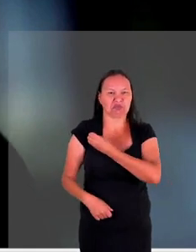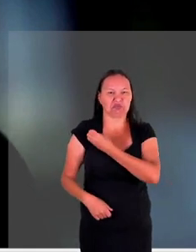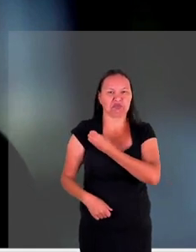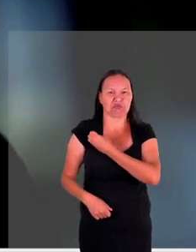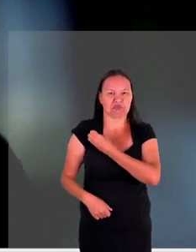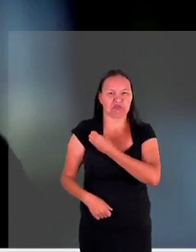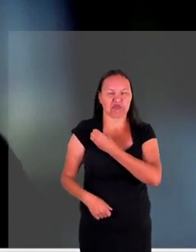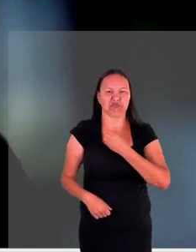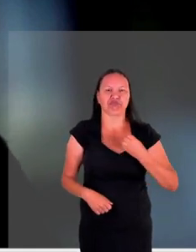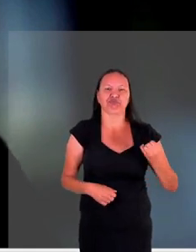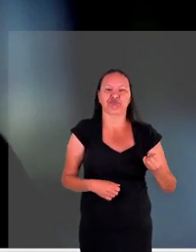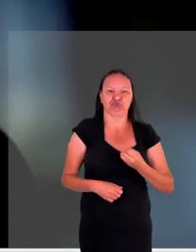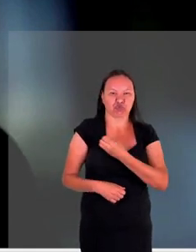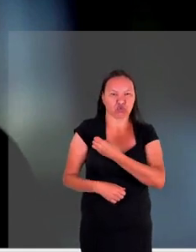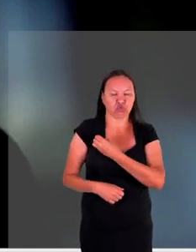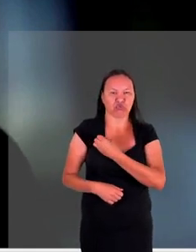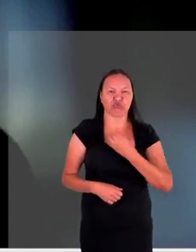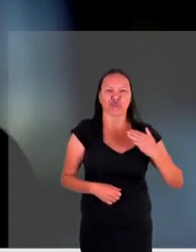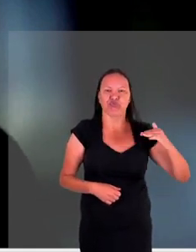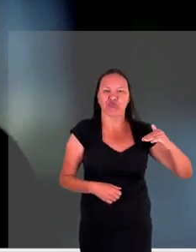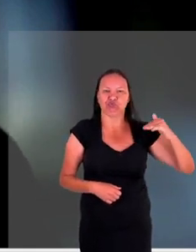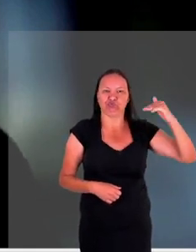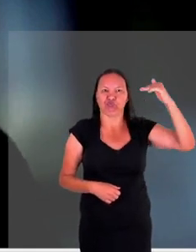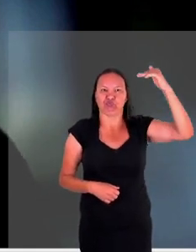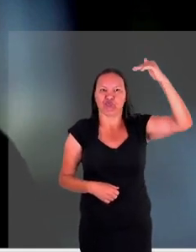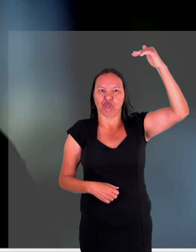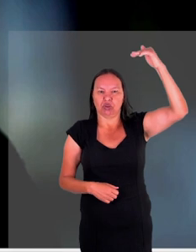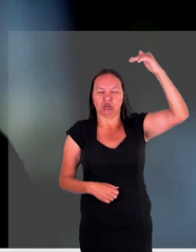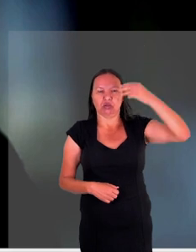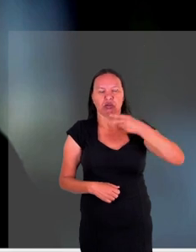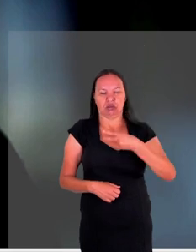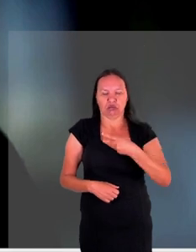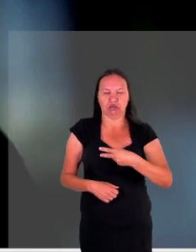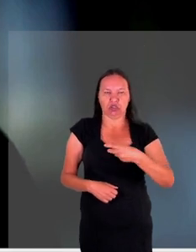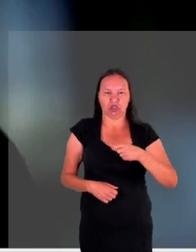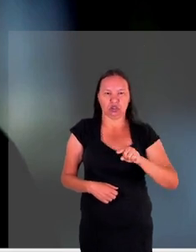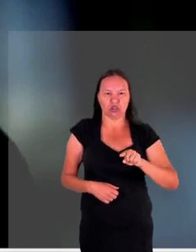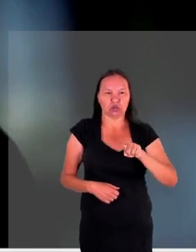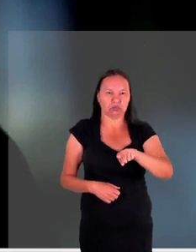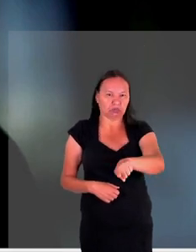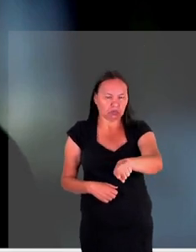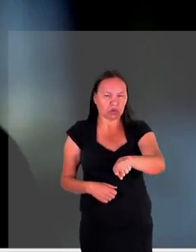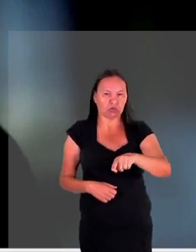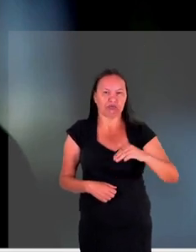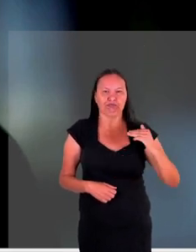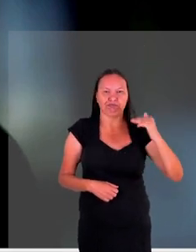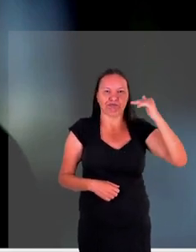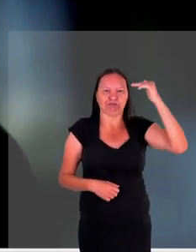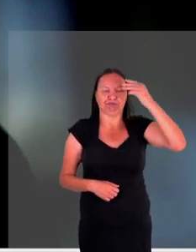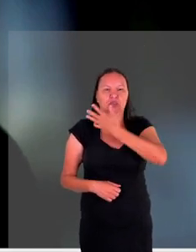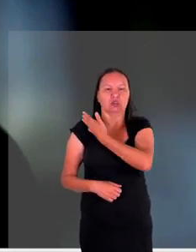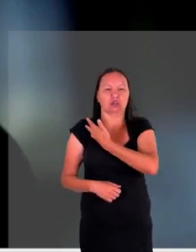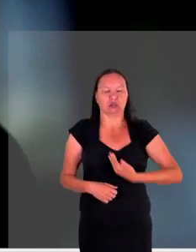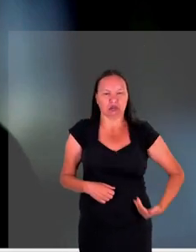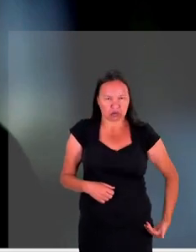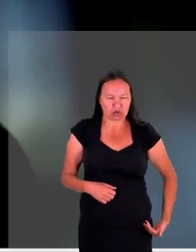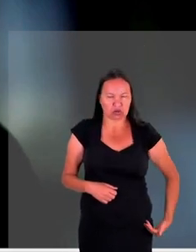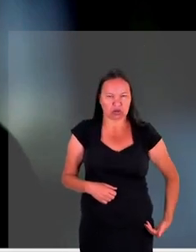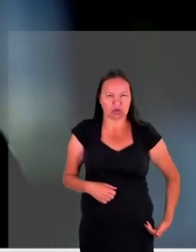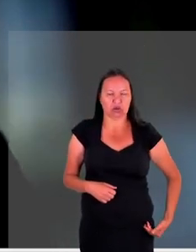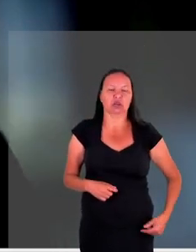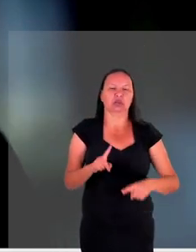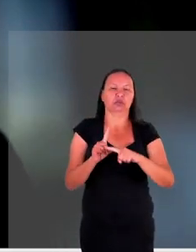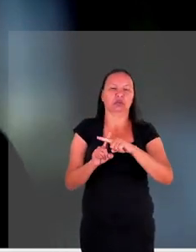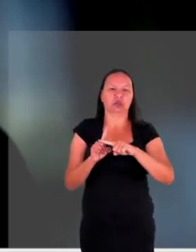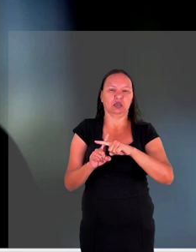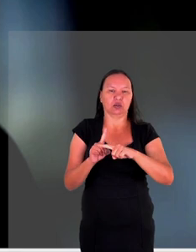extremamente altos até o 20 mil do governo ucraniano para os 37 mil pela Cruz Vermelha que é um absurdo do